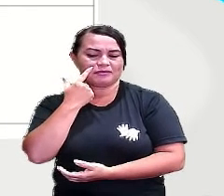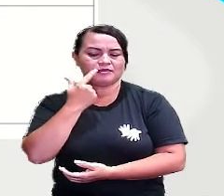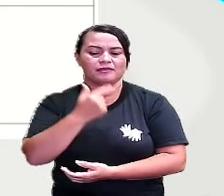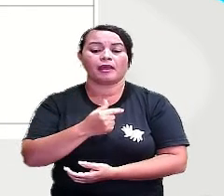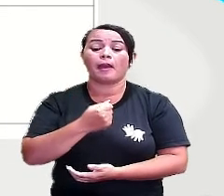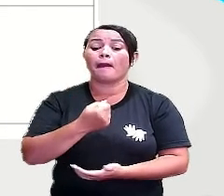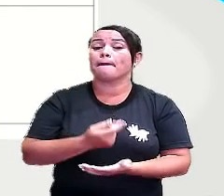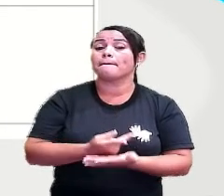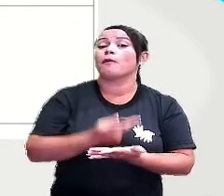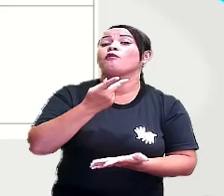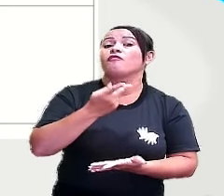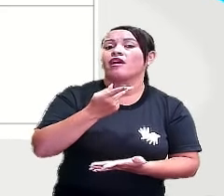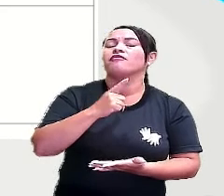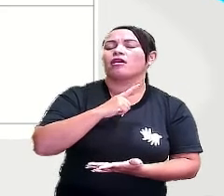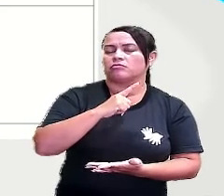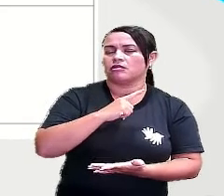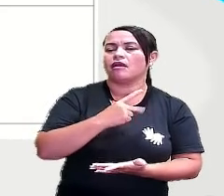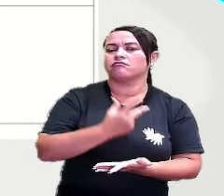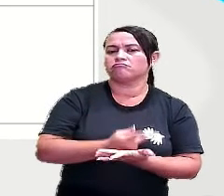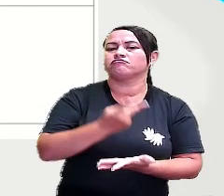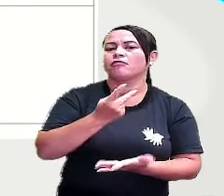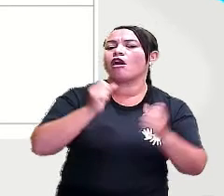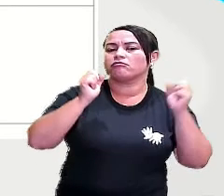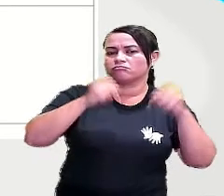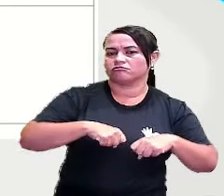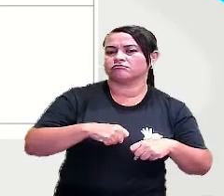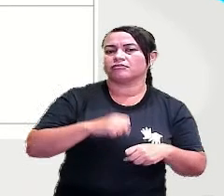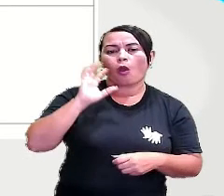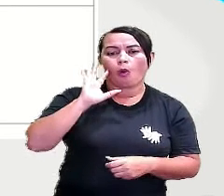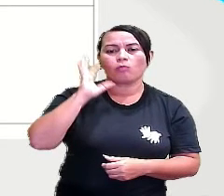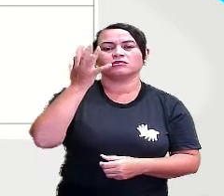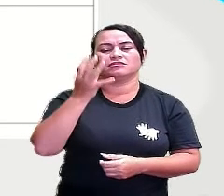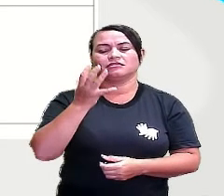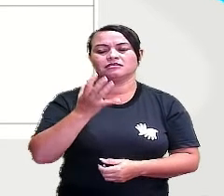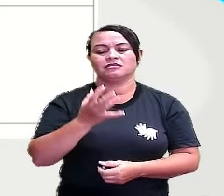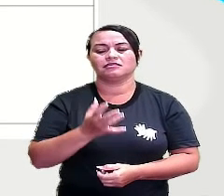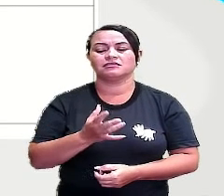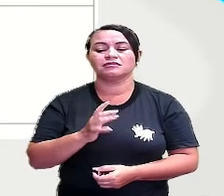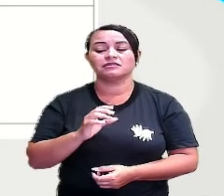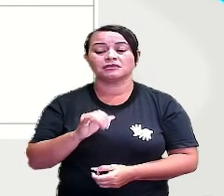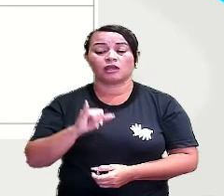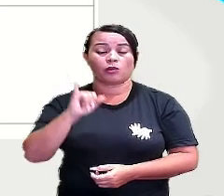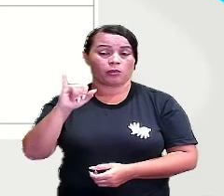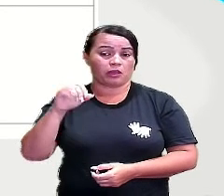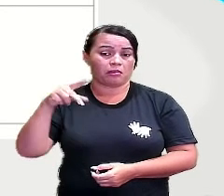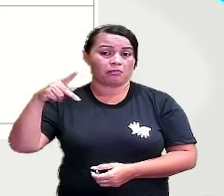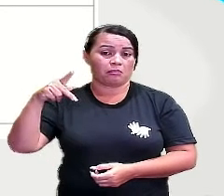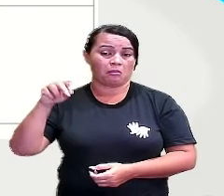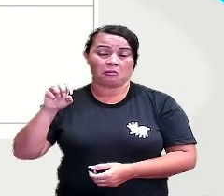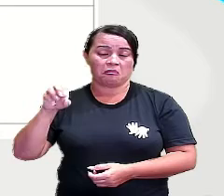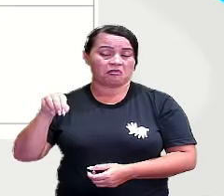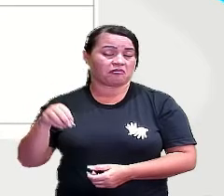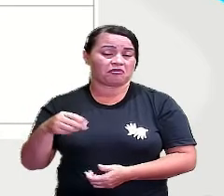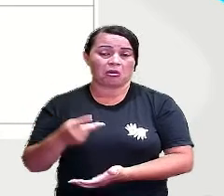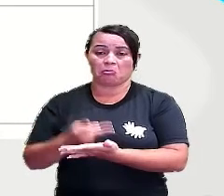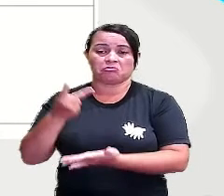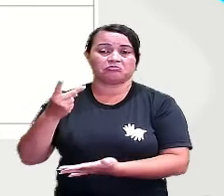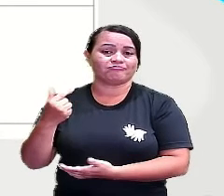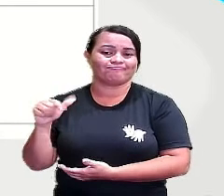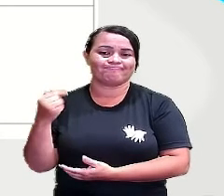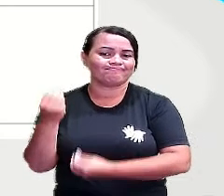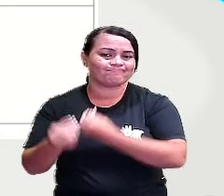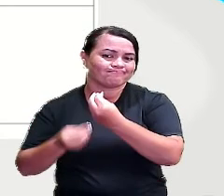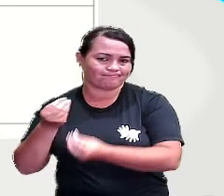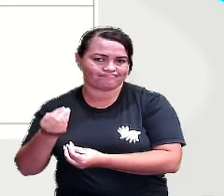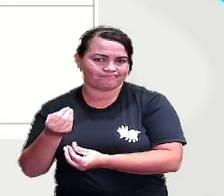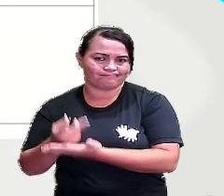que provável é o que tem mais possibilidades de acontecer. E improvável é porque tem pouca ou quase nenhuma possibilidade de